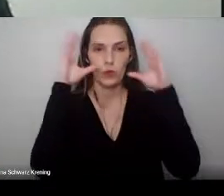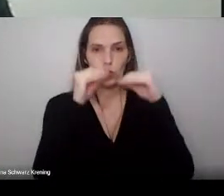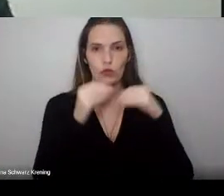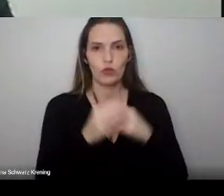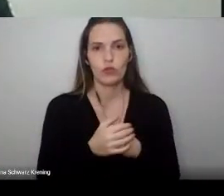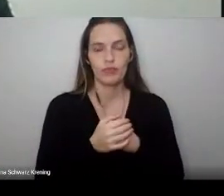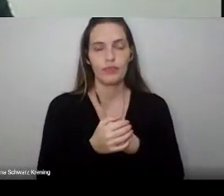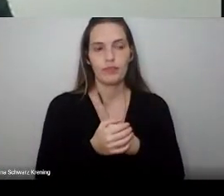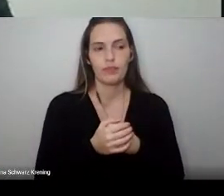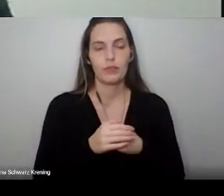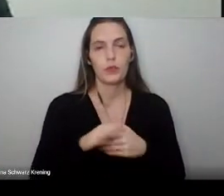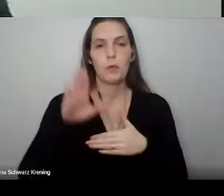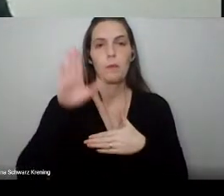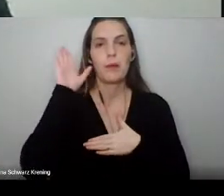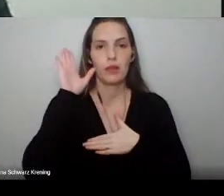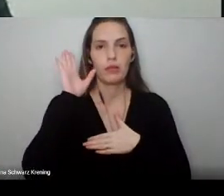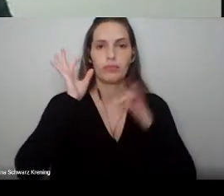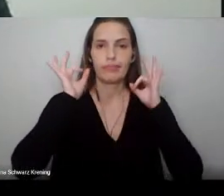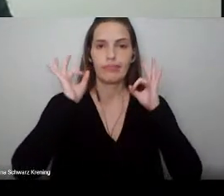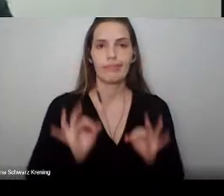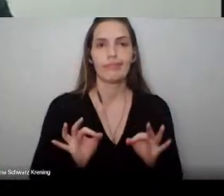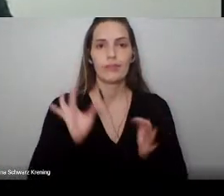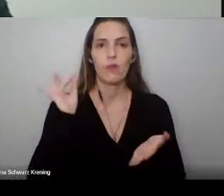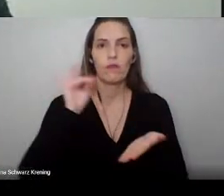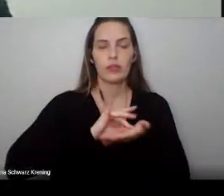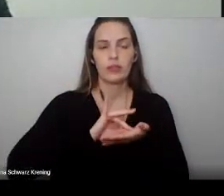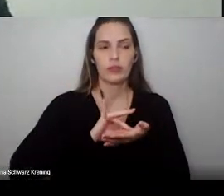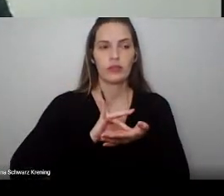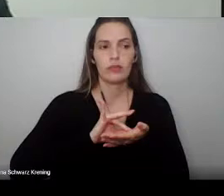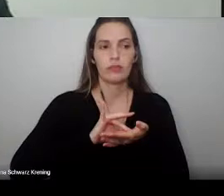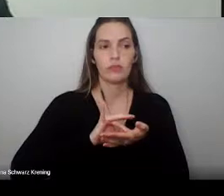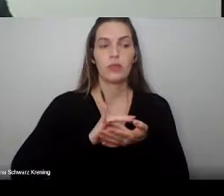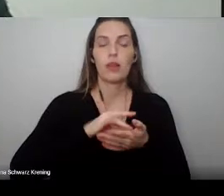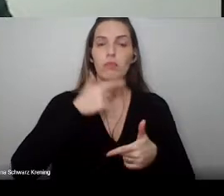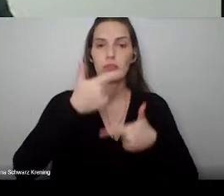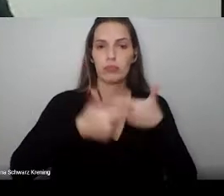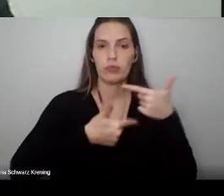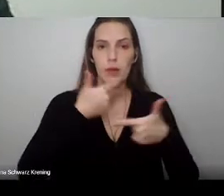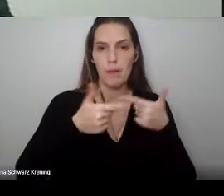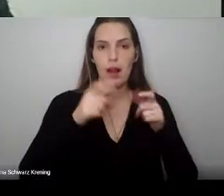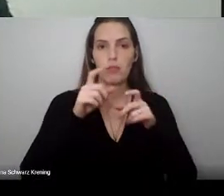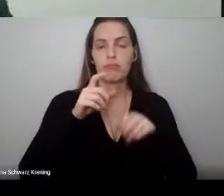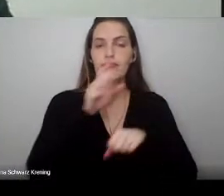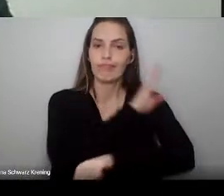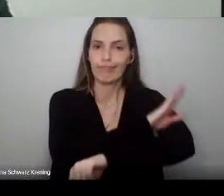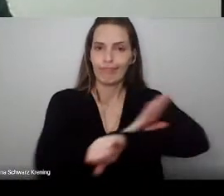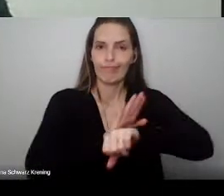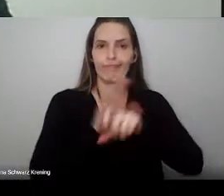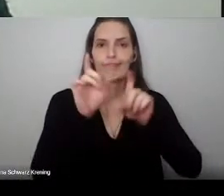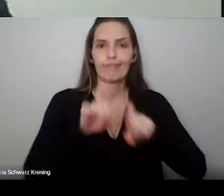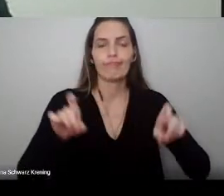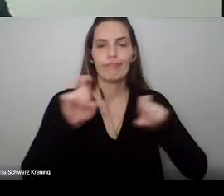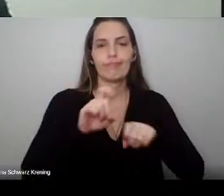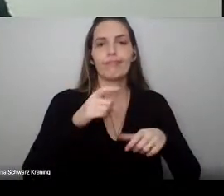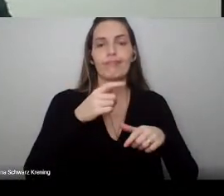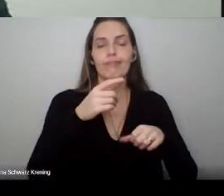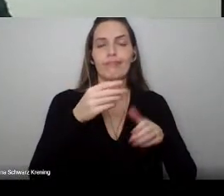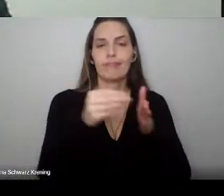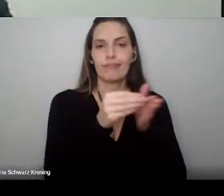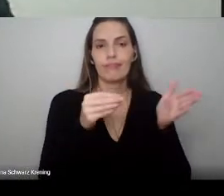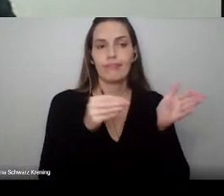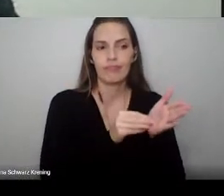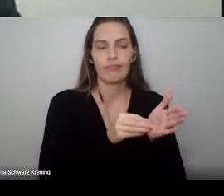Prometo solenemente que, no exercício profissional, como bacharel em informática biomédica, meu conhecimento, meu trabalho e suas possíveis